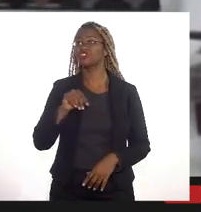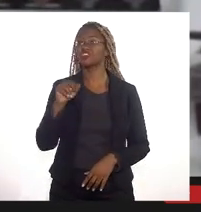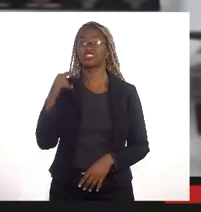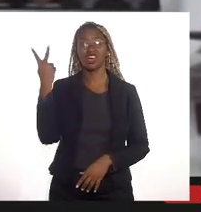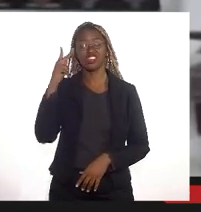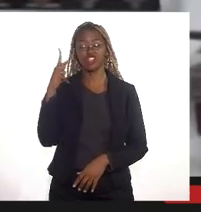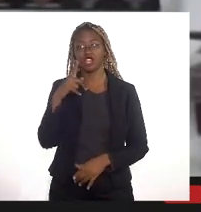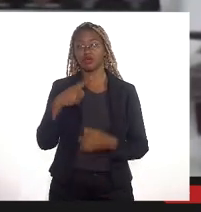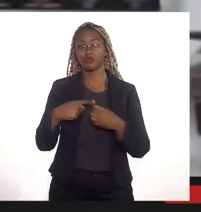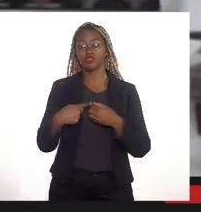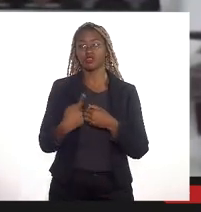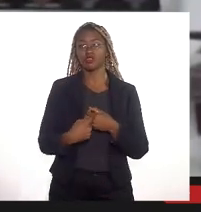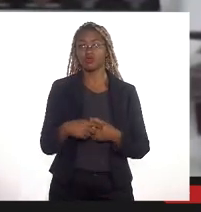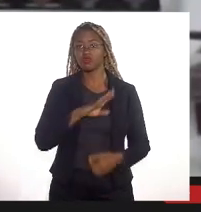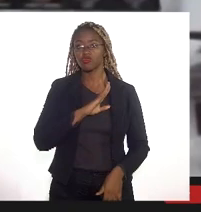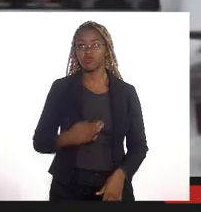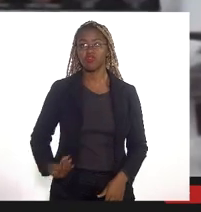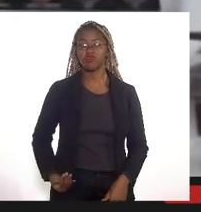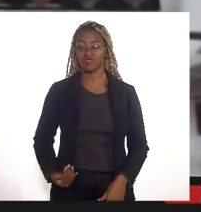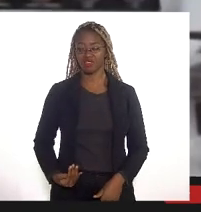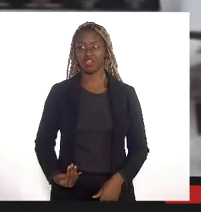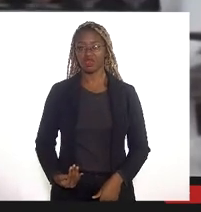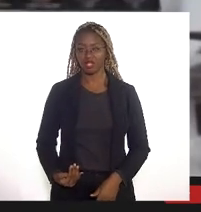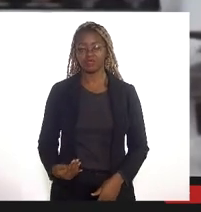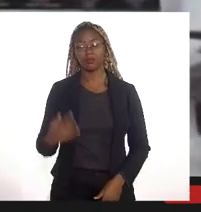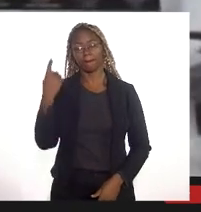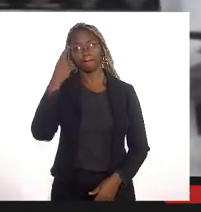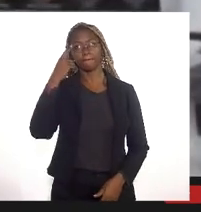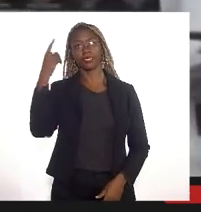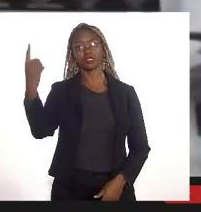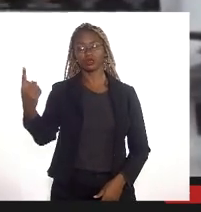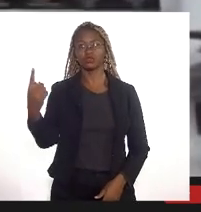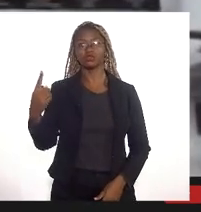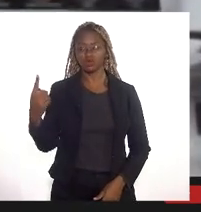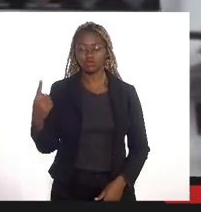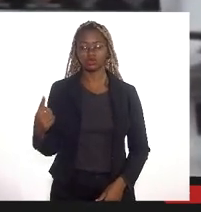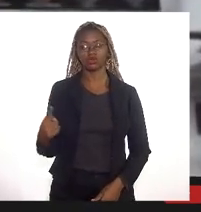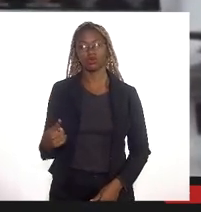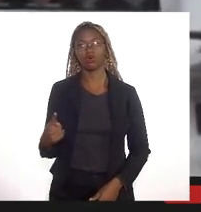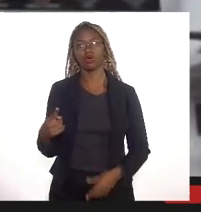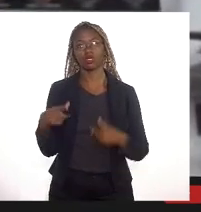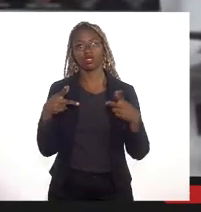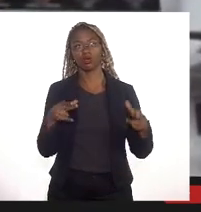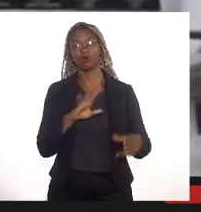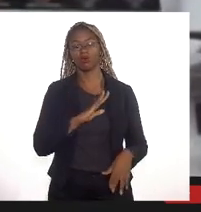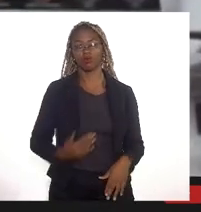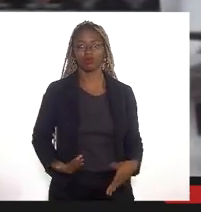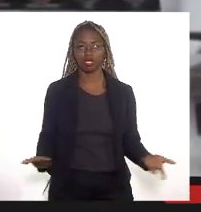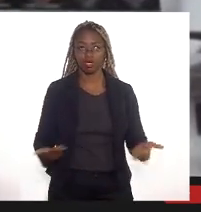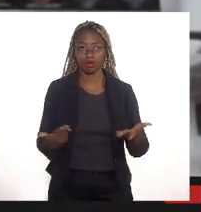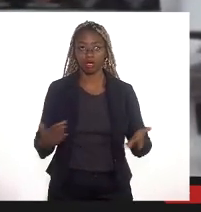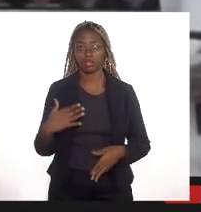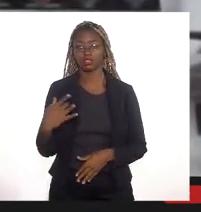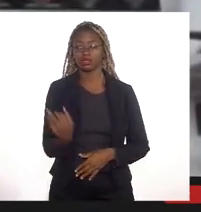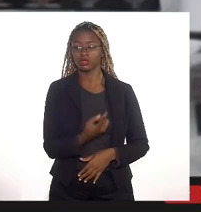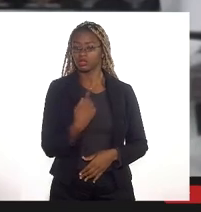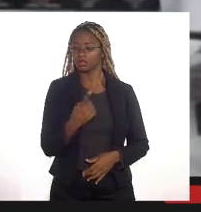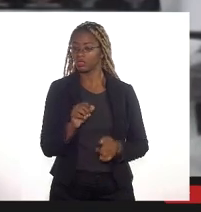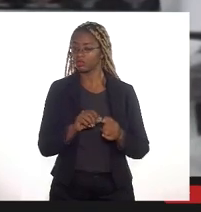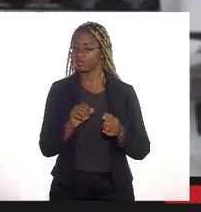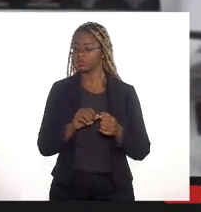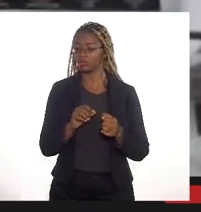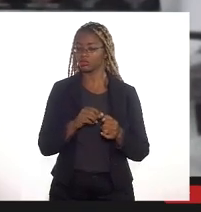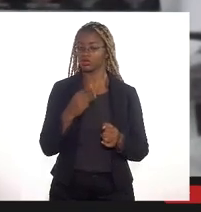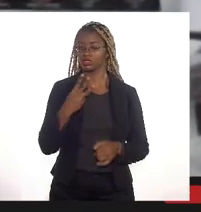governo atuou mais firme no reassentamento do que o atual governo a gente no último mandato fez mais de 3 mil